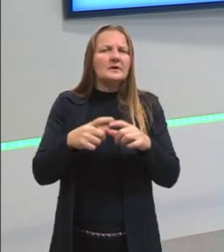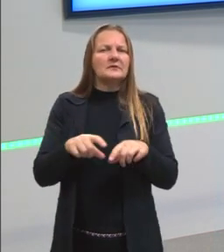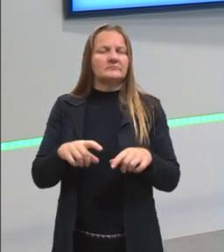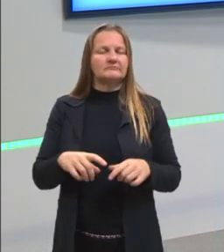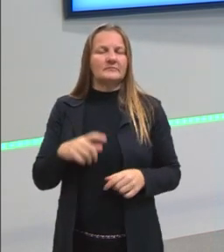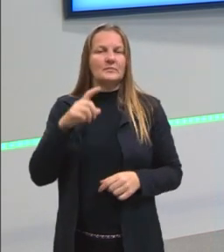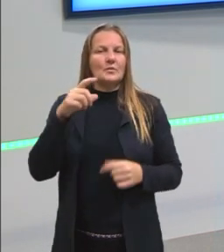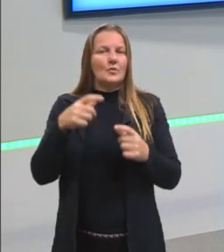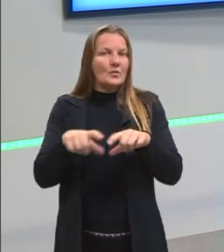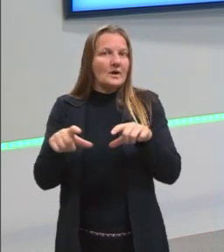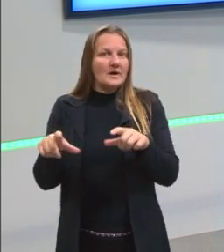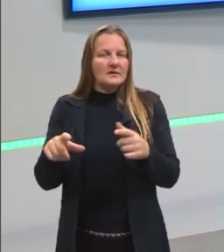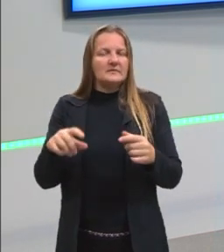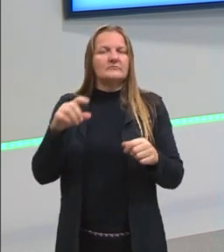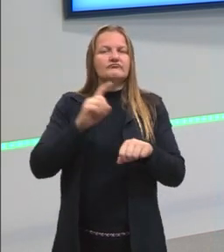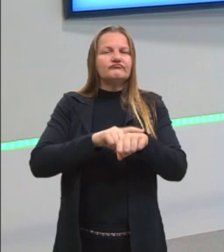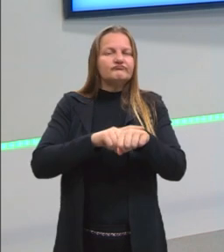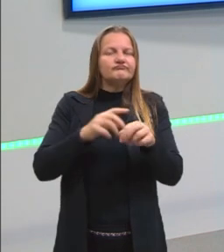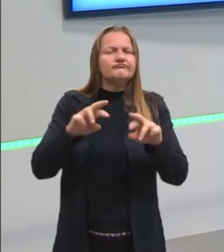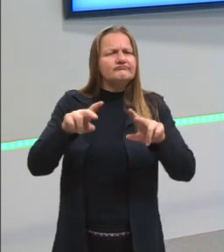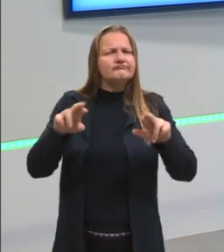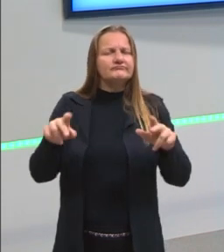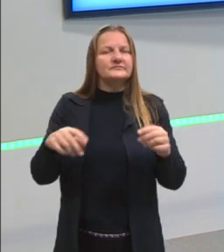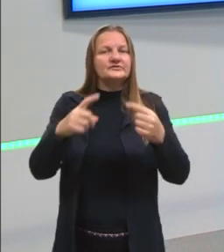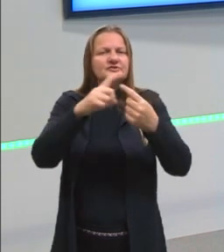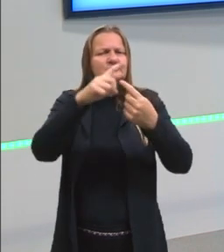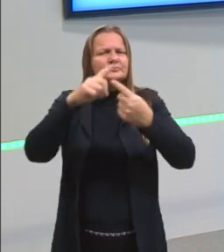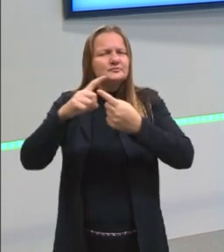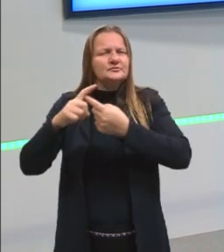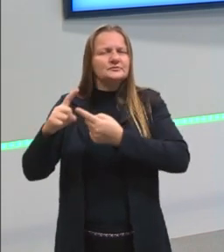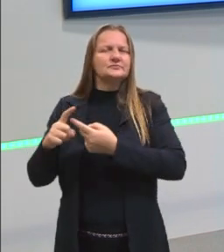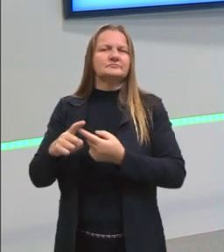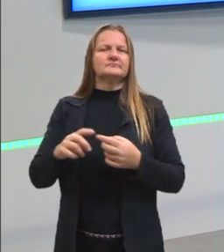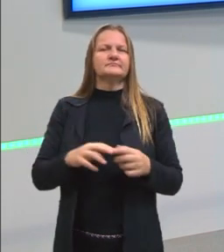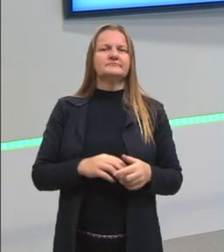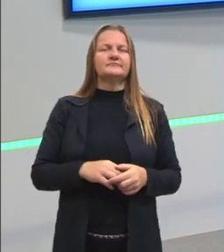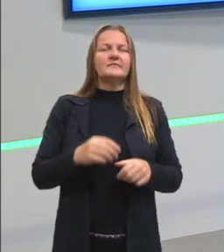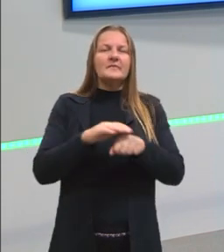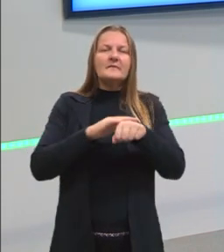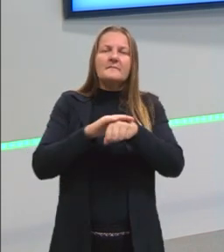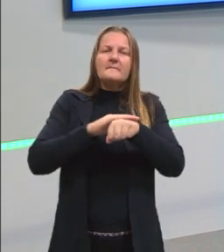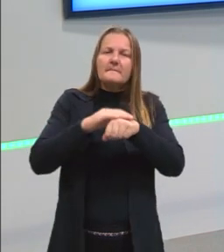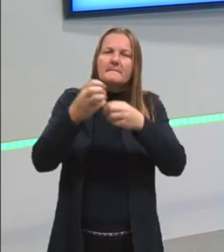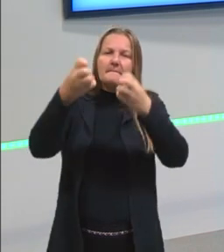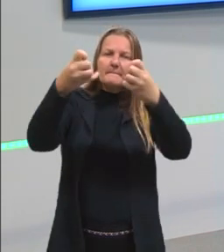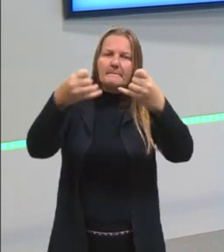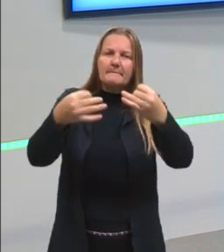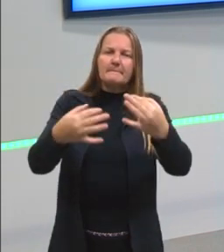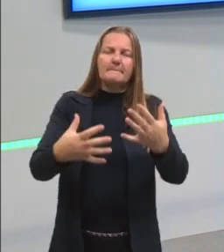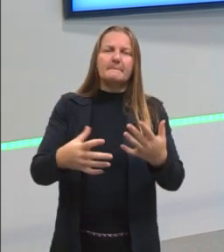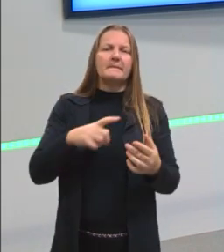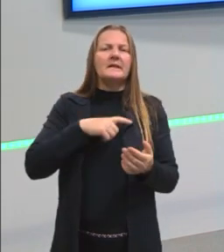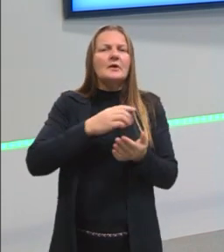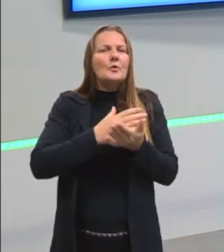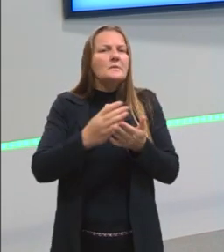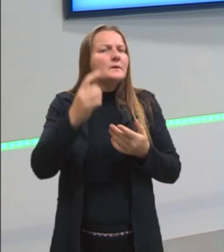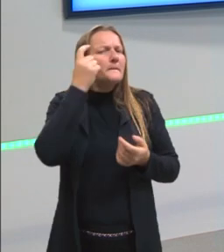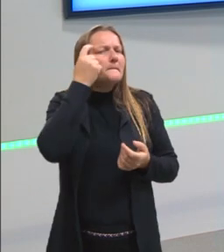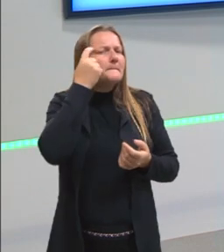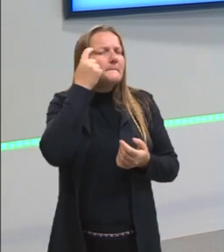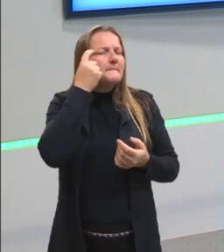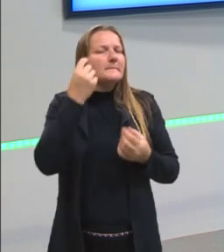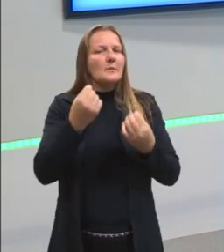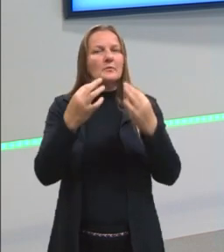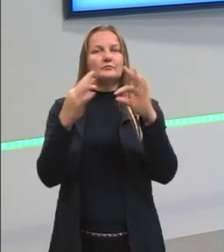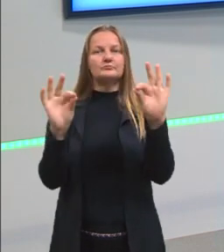elas. Beleza. Lembra também que eu comentei com vocês, quando a gente começou a pensar nas funções